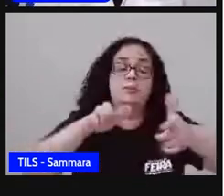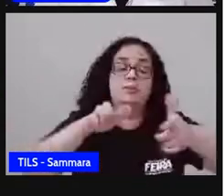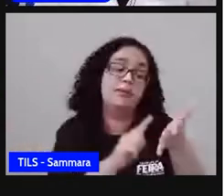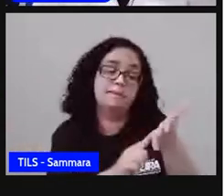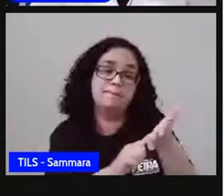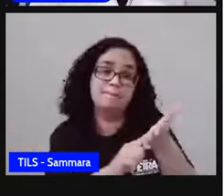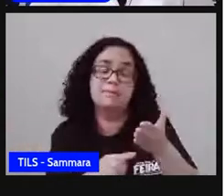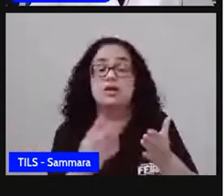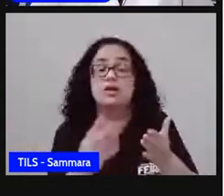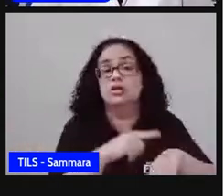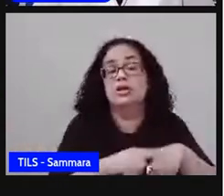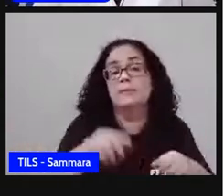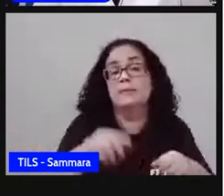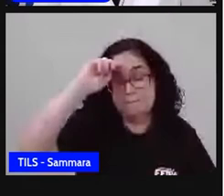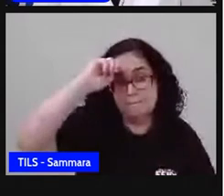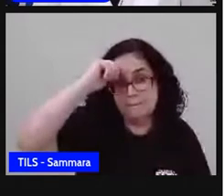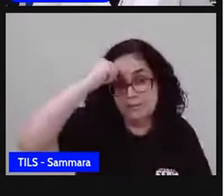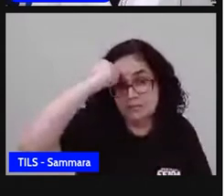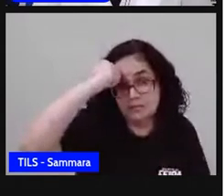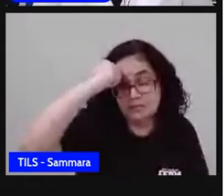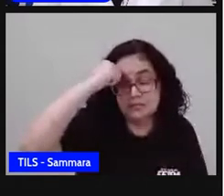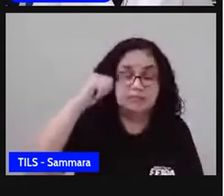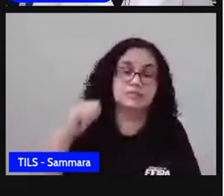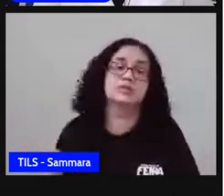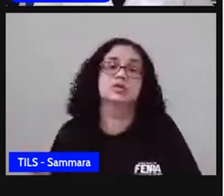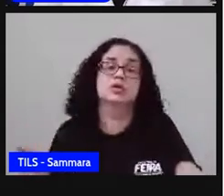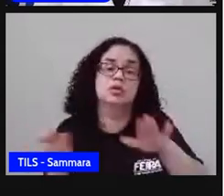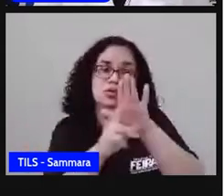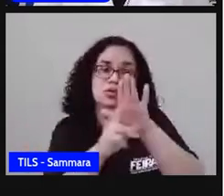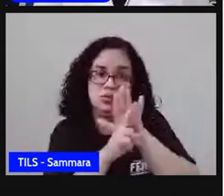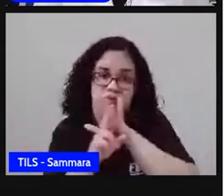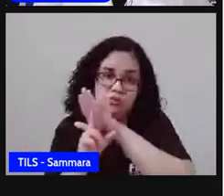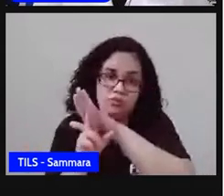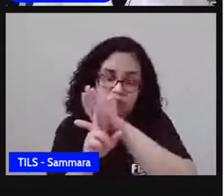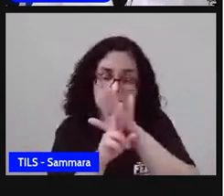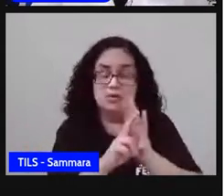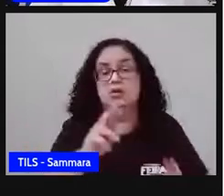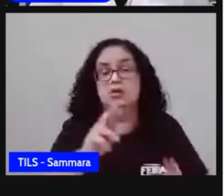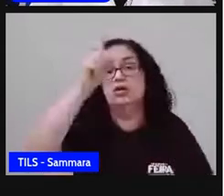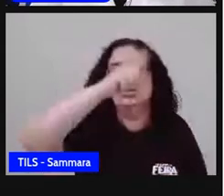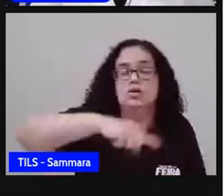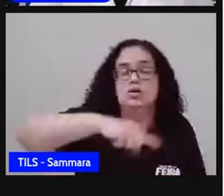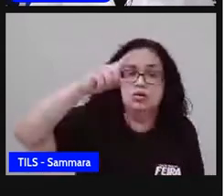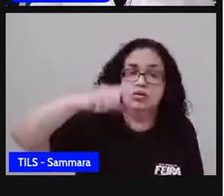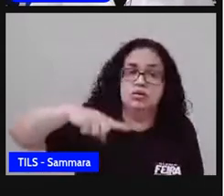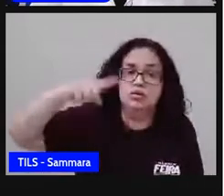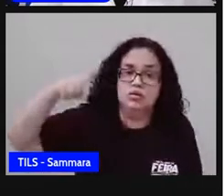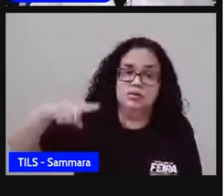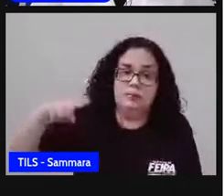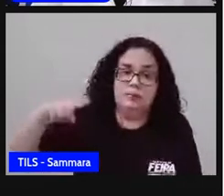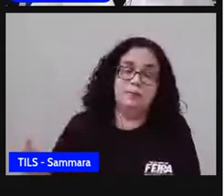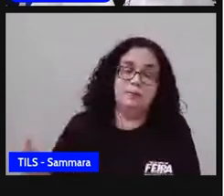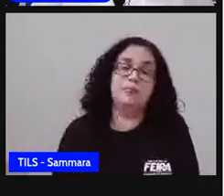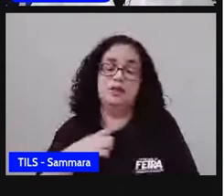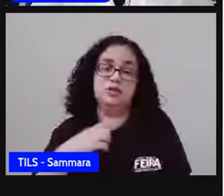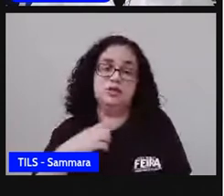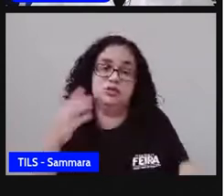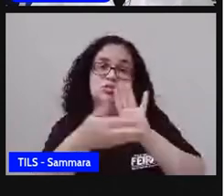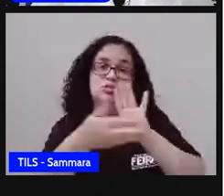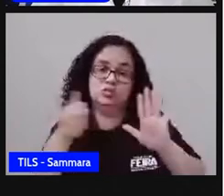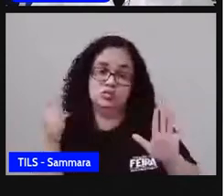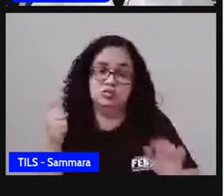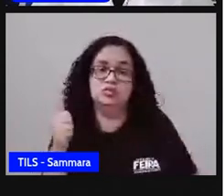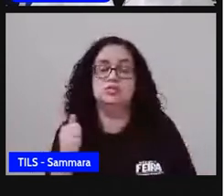branca e de pele negra conforme foi apresentado, né? Nesse gráfico que foi tirado do